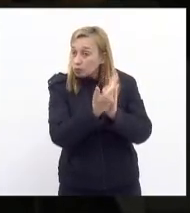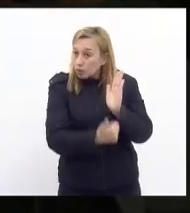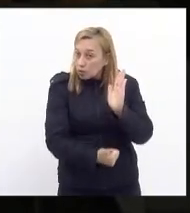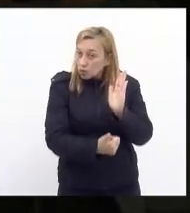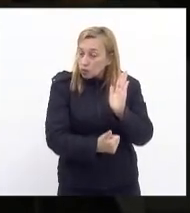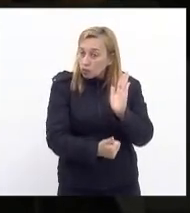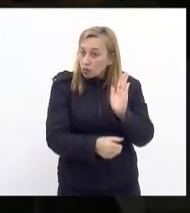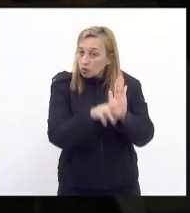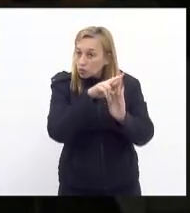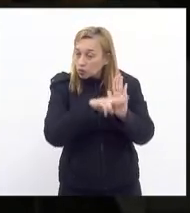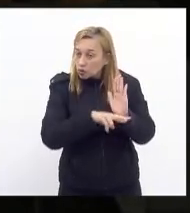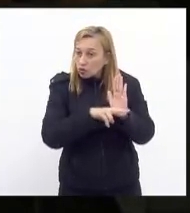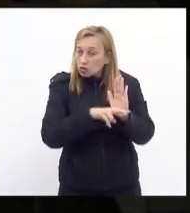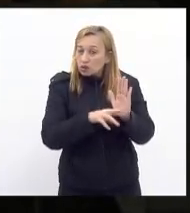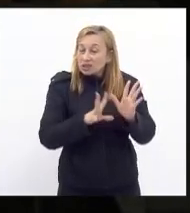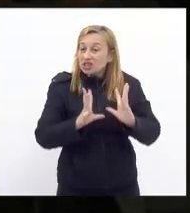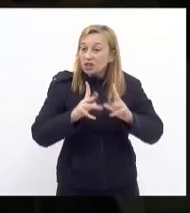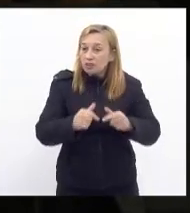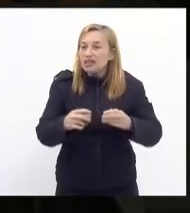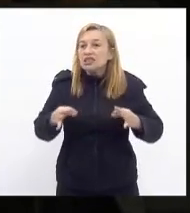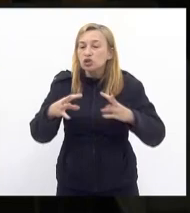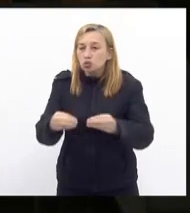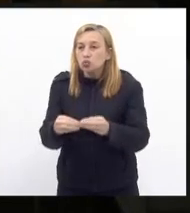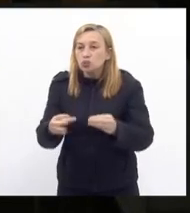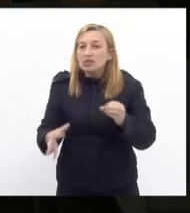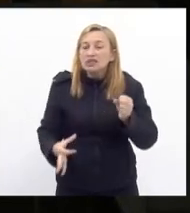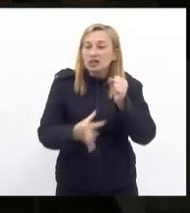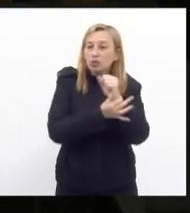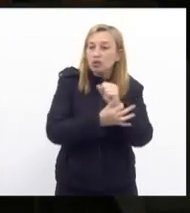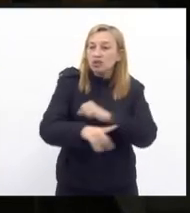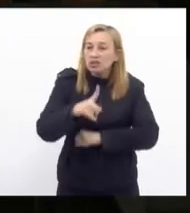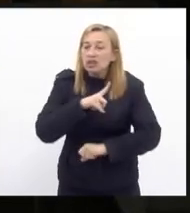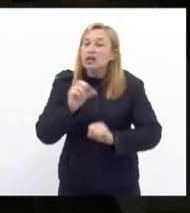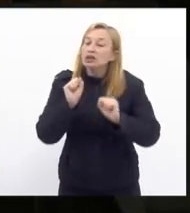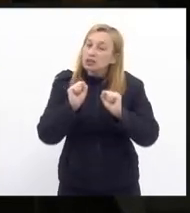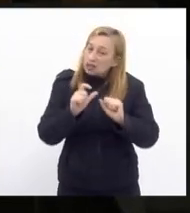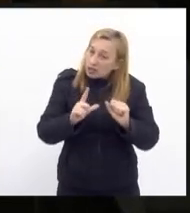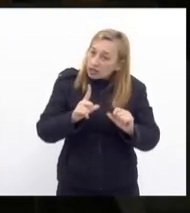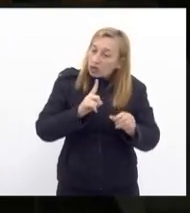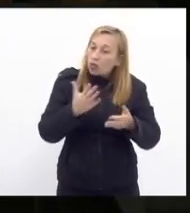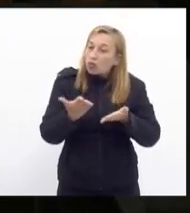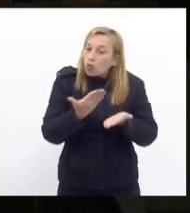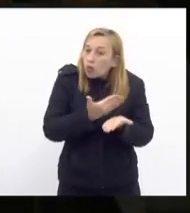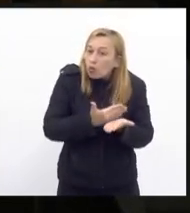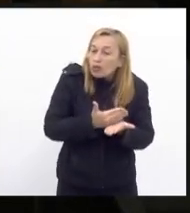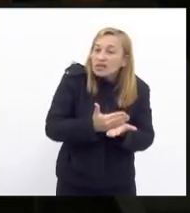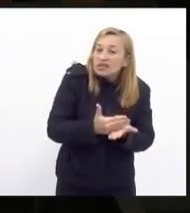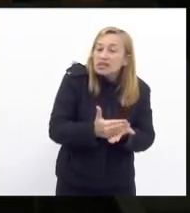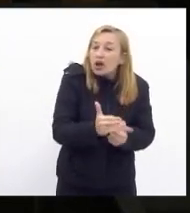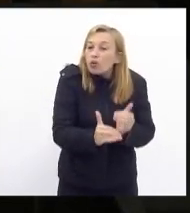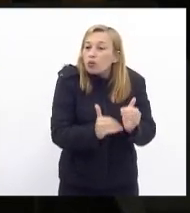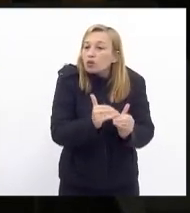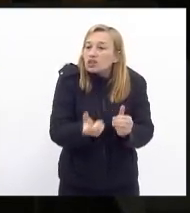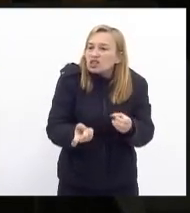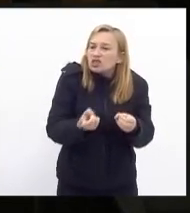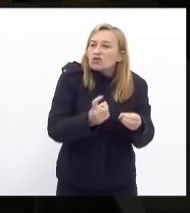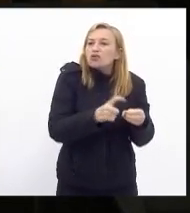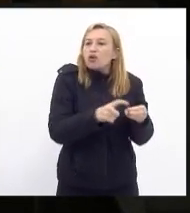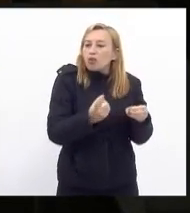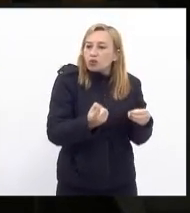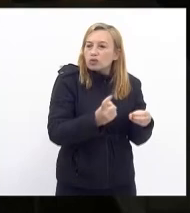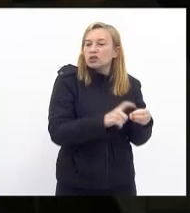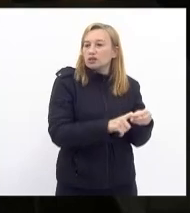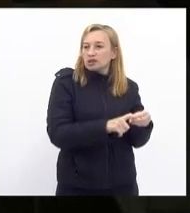sanitização de higienização isto assegurado daria para começar a fazer um processo de retorno gradual às aulas